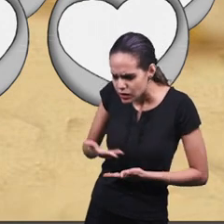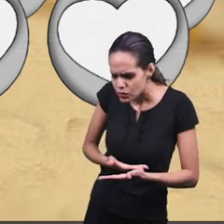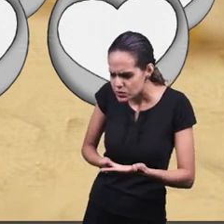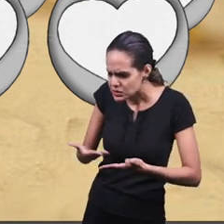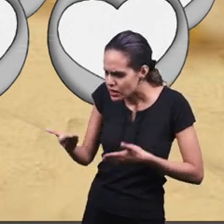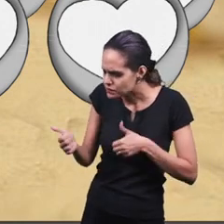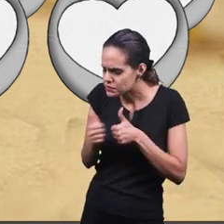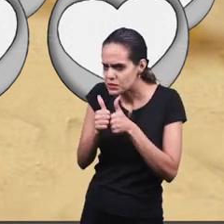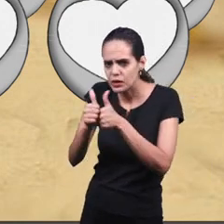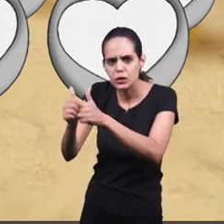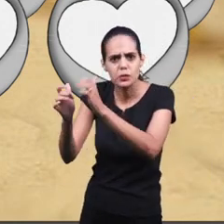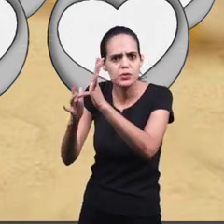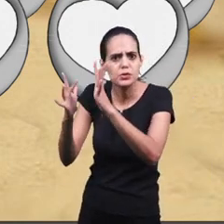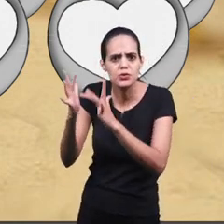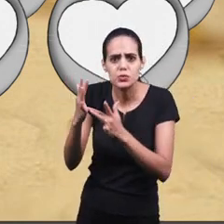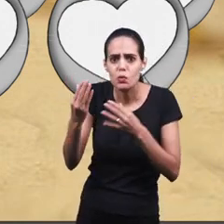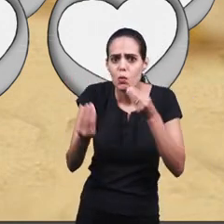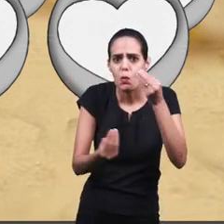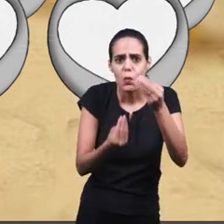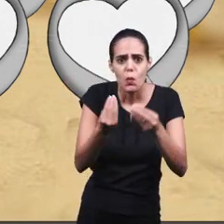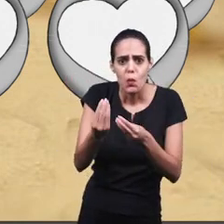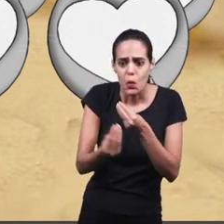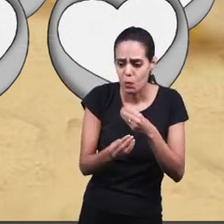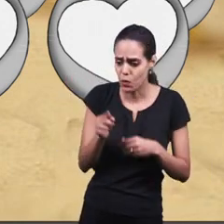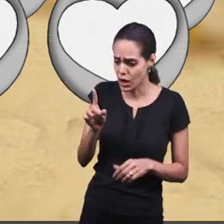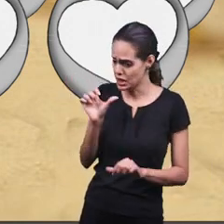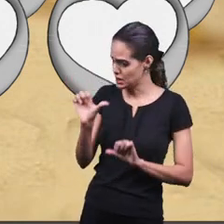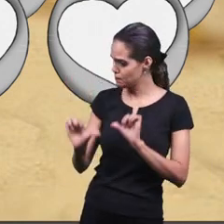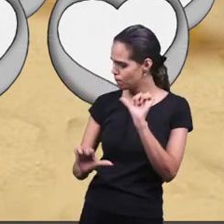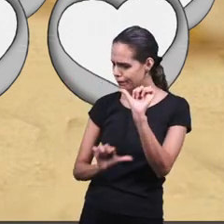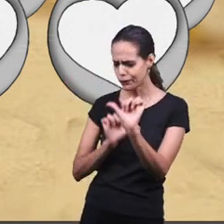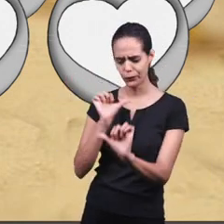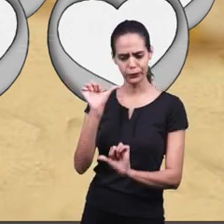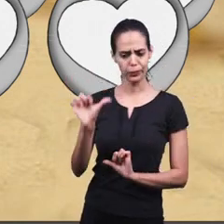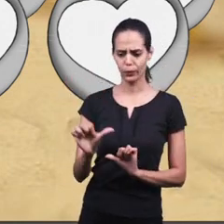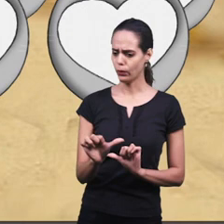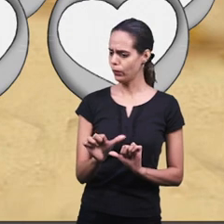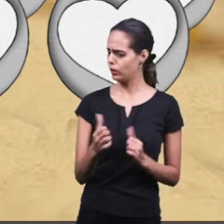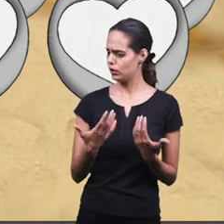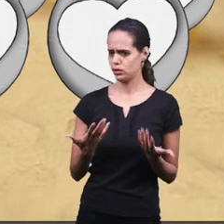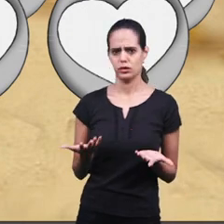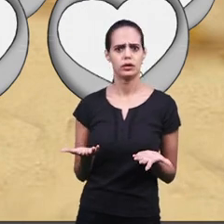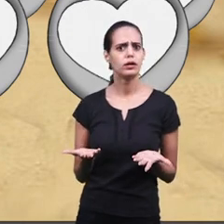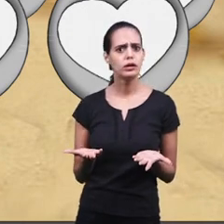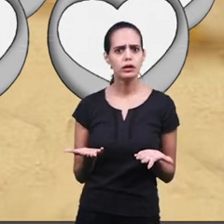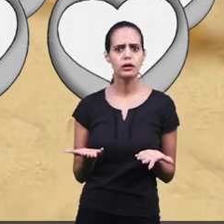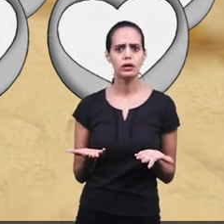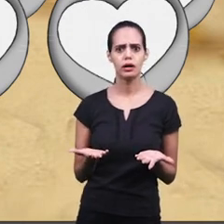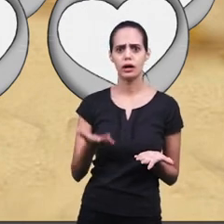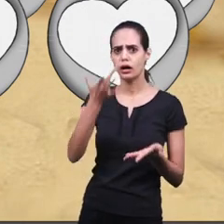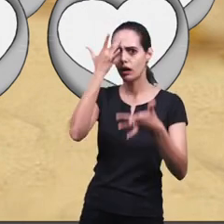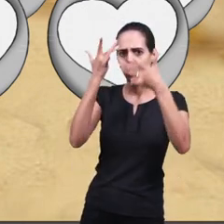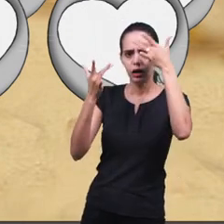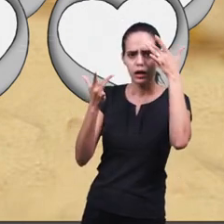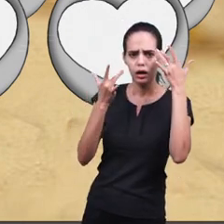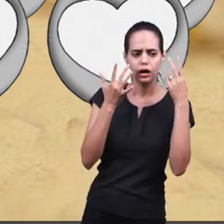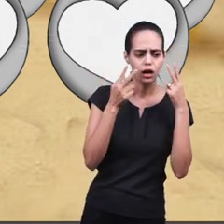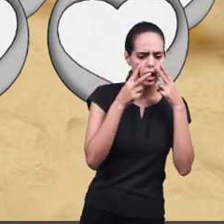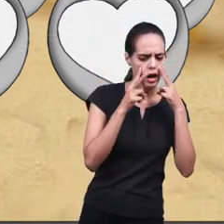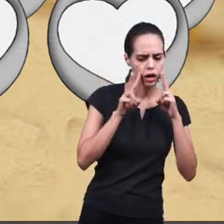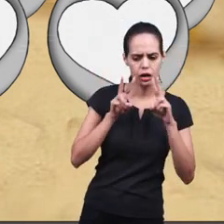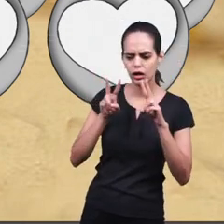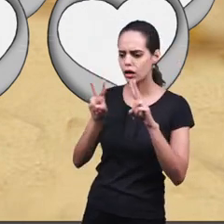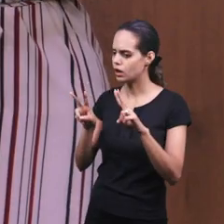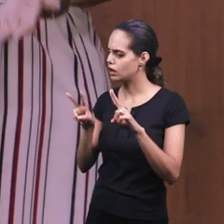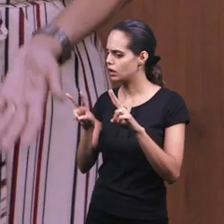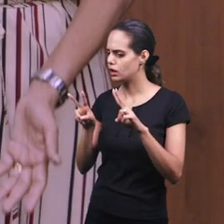seguidores de Jesus? Como é que ele pode ter mudado assim? E todos se admiravam